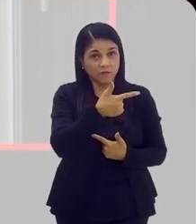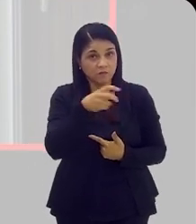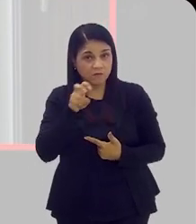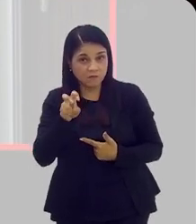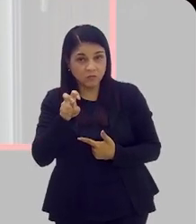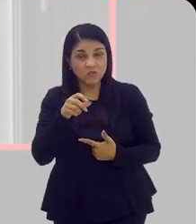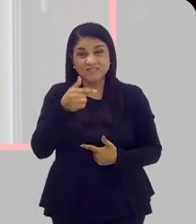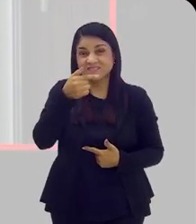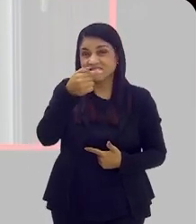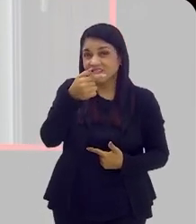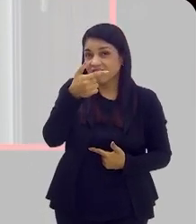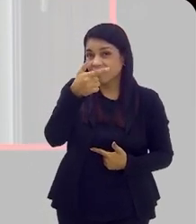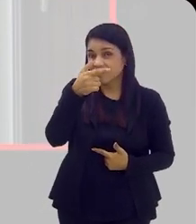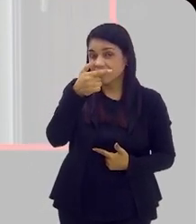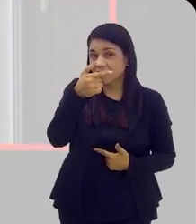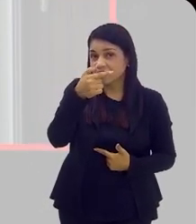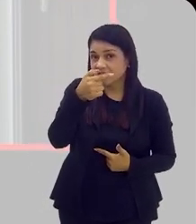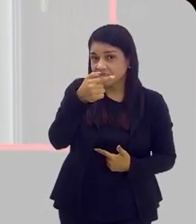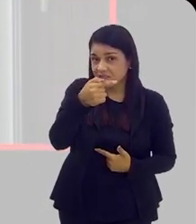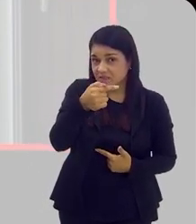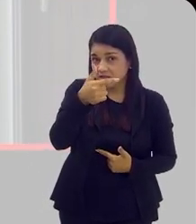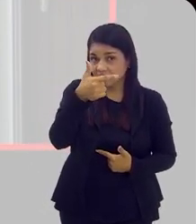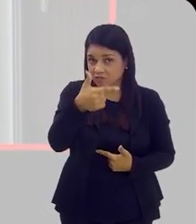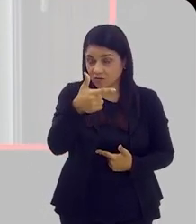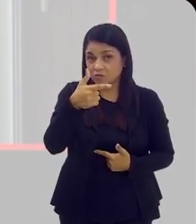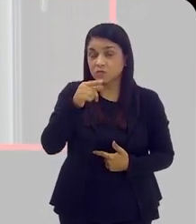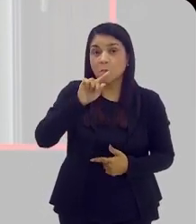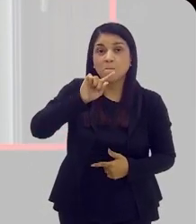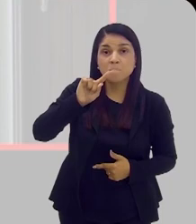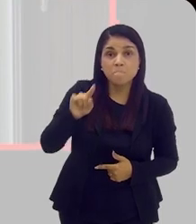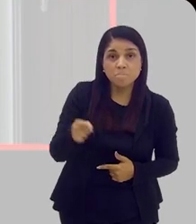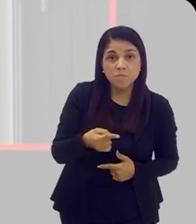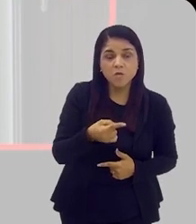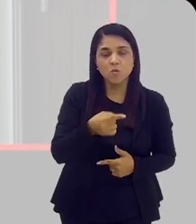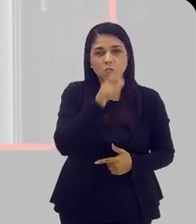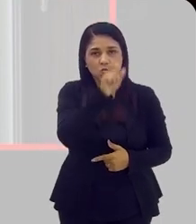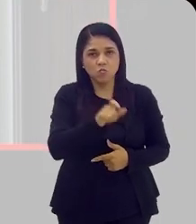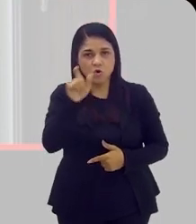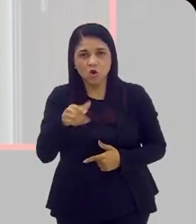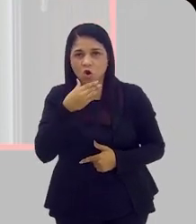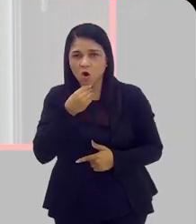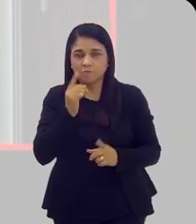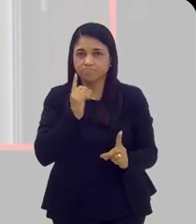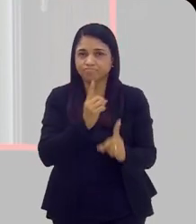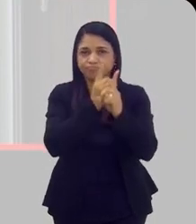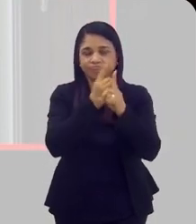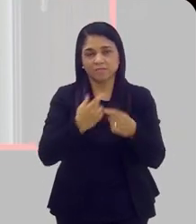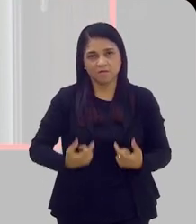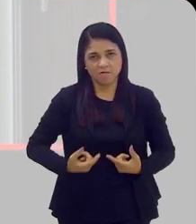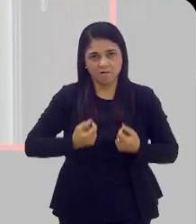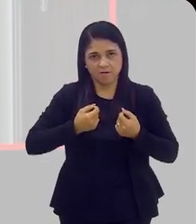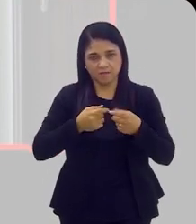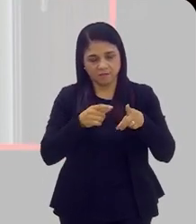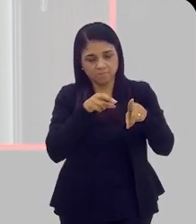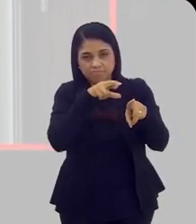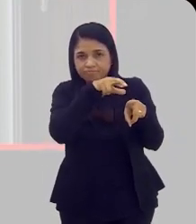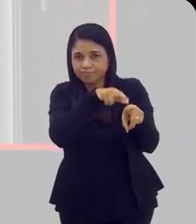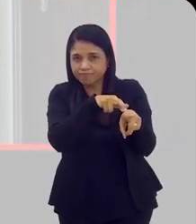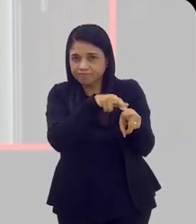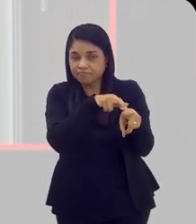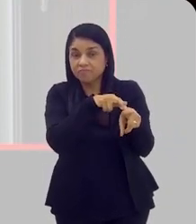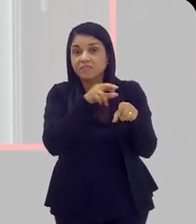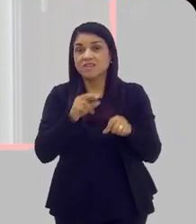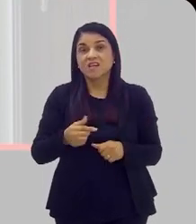quase 72 mil novos casos sejam diagnosticados no Brasil. Além disso, o câncer de